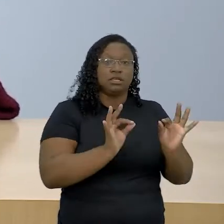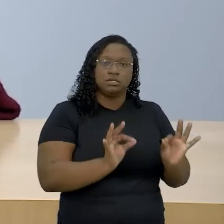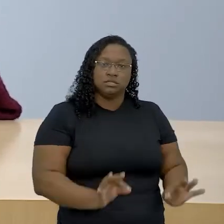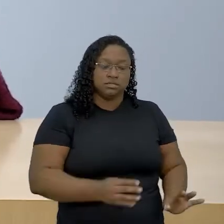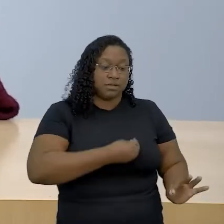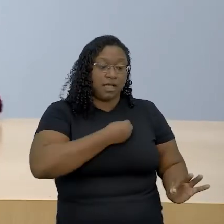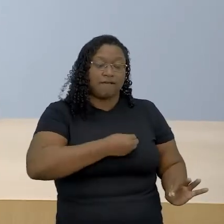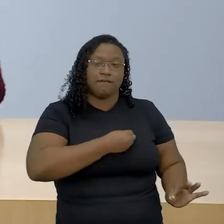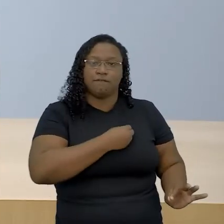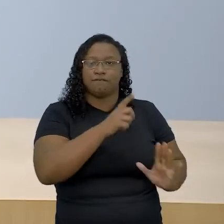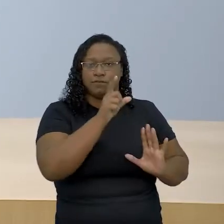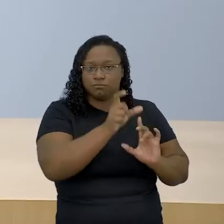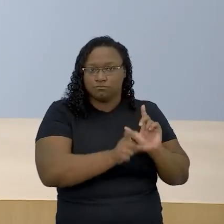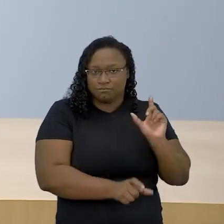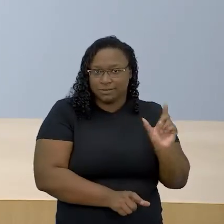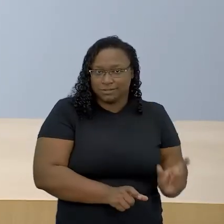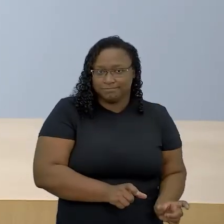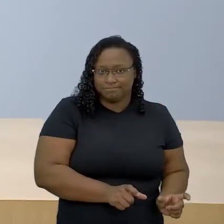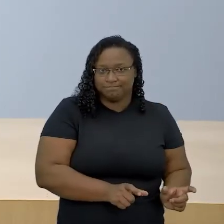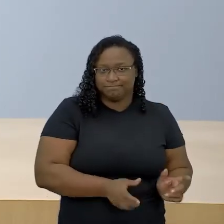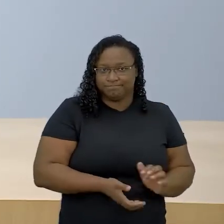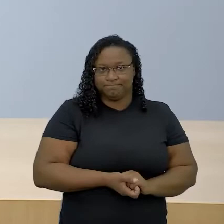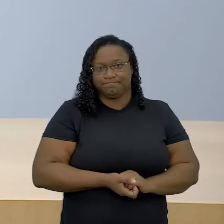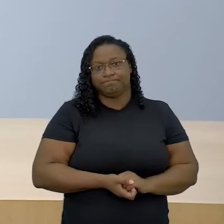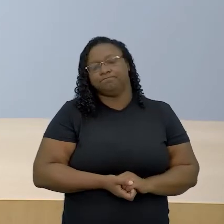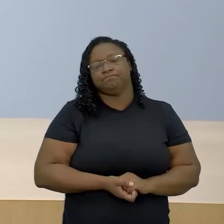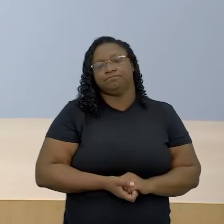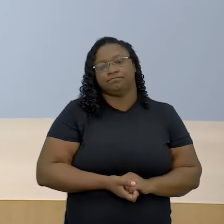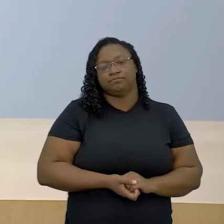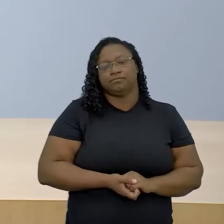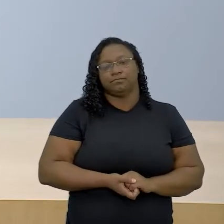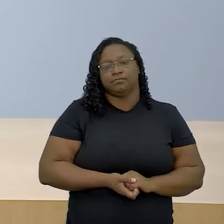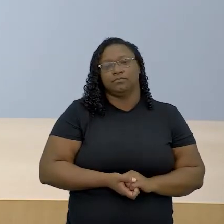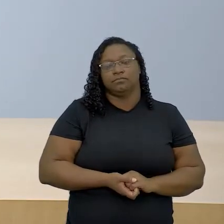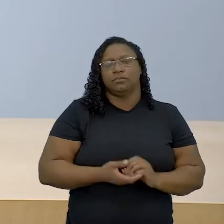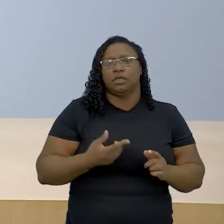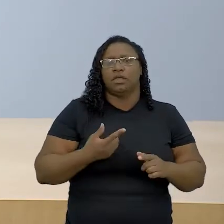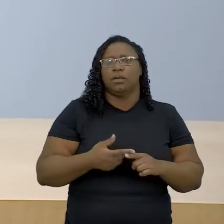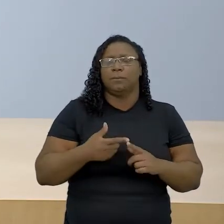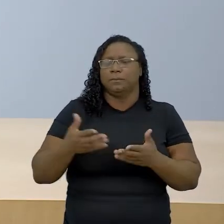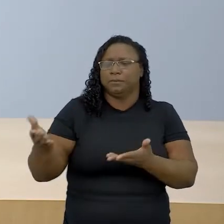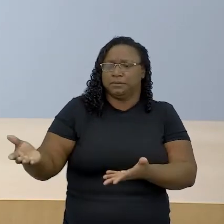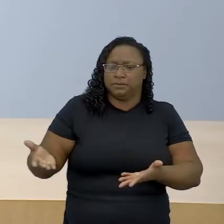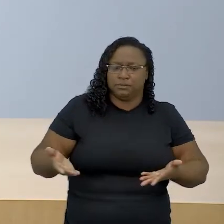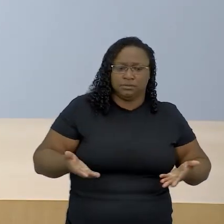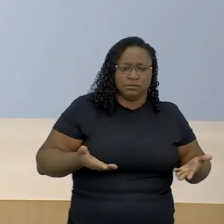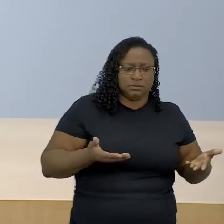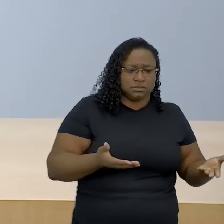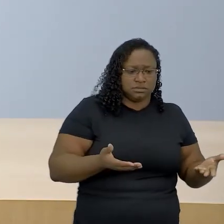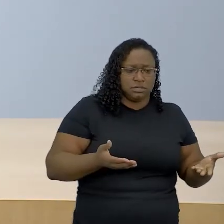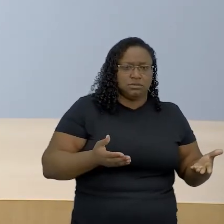humana. Por que a gente está trazendo o tema da biopolítica e do biopoder